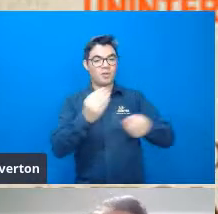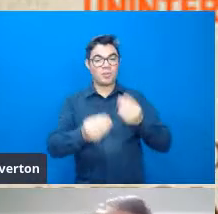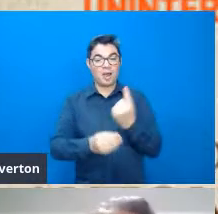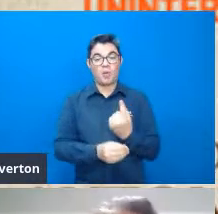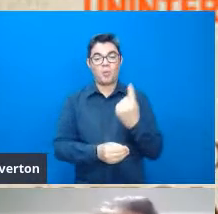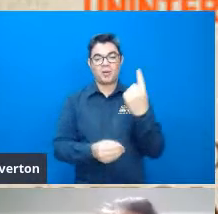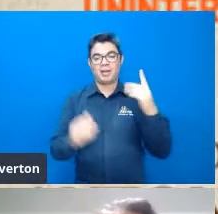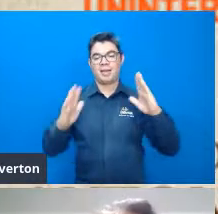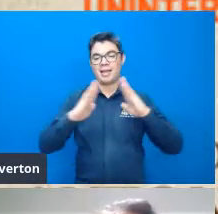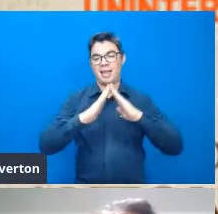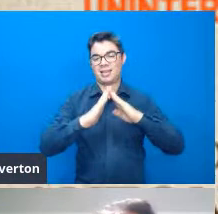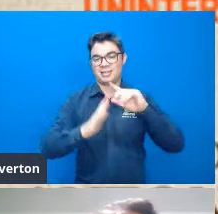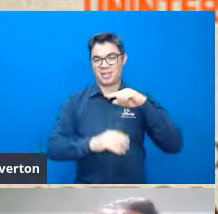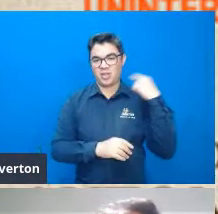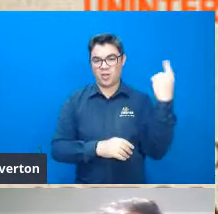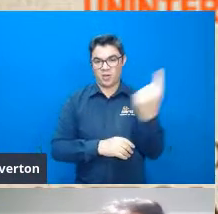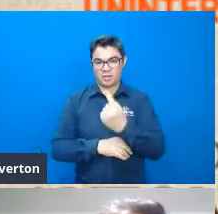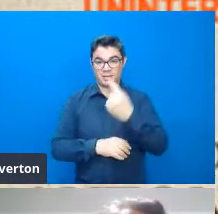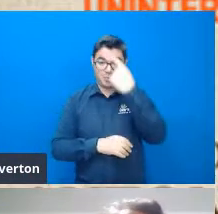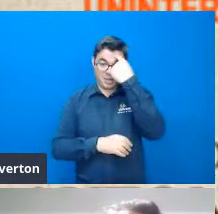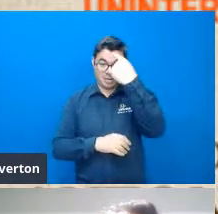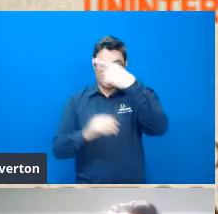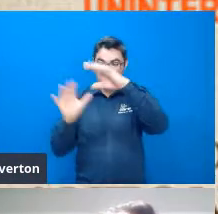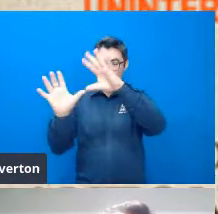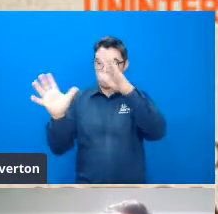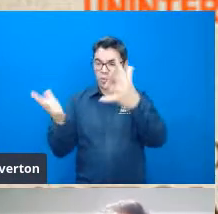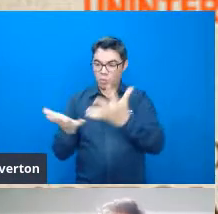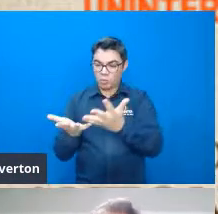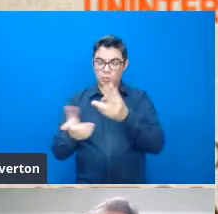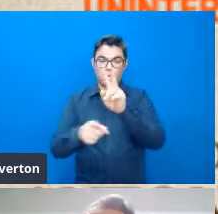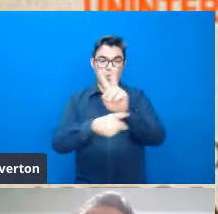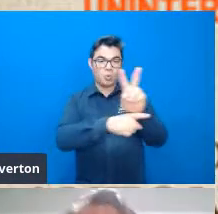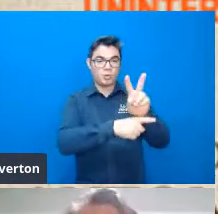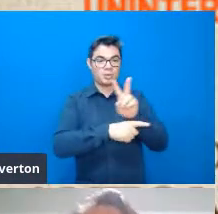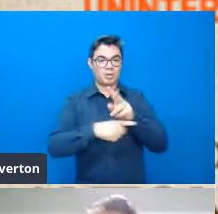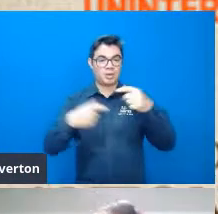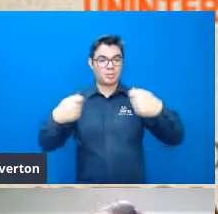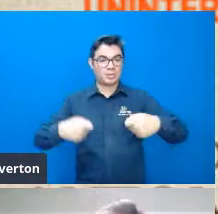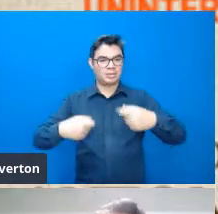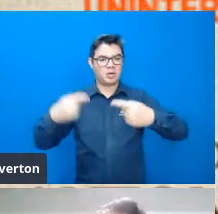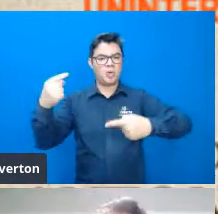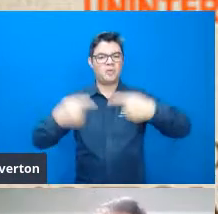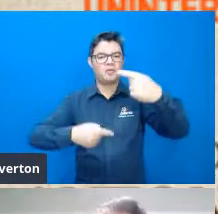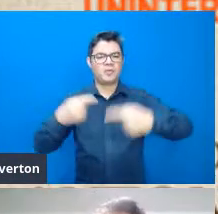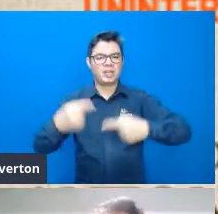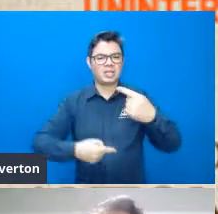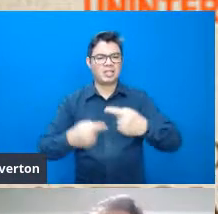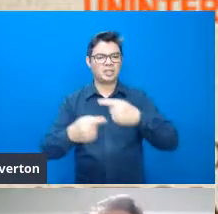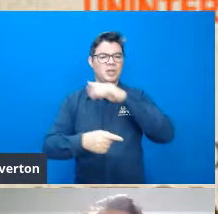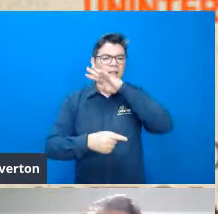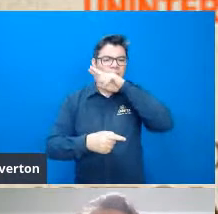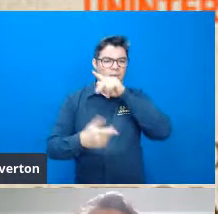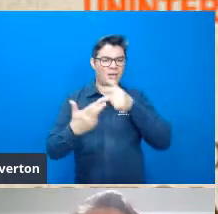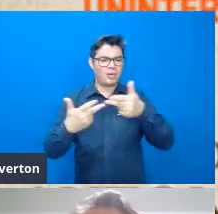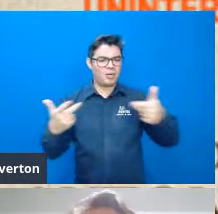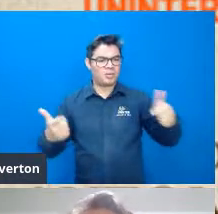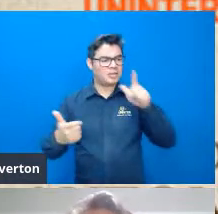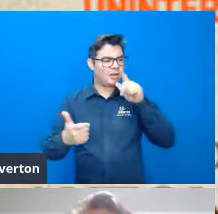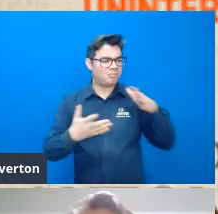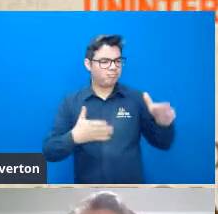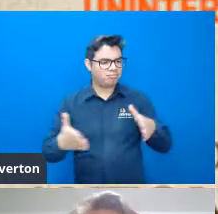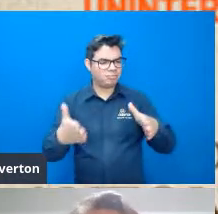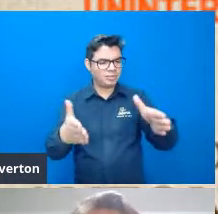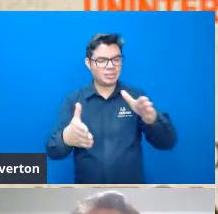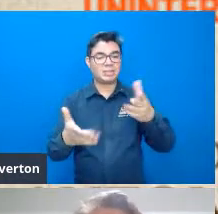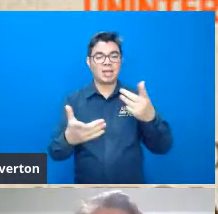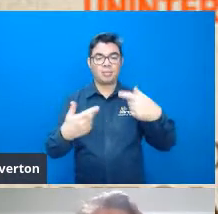faria nós como seres humanos pensarmos que realmente não temos que estar em conflito com as espécies e com o meio físico-químico na